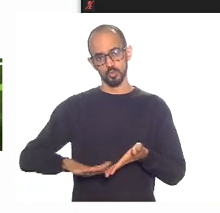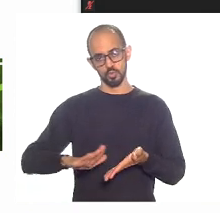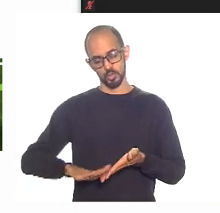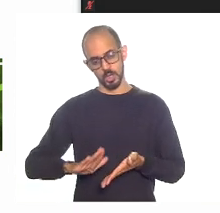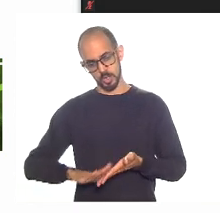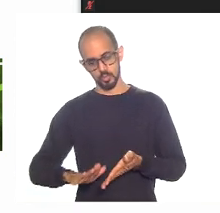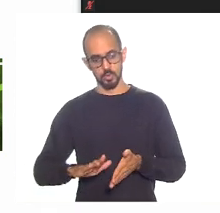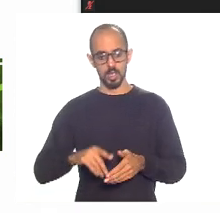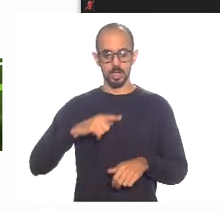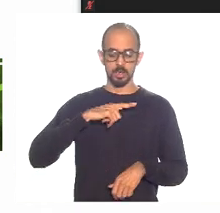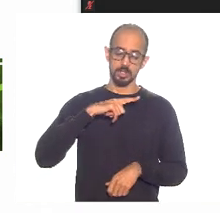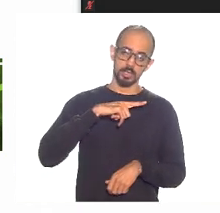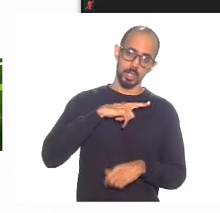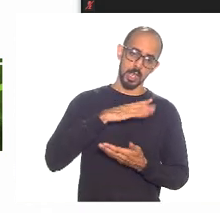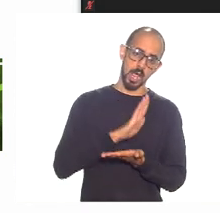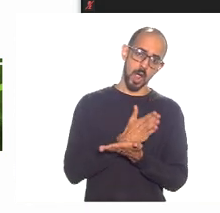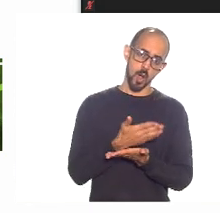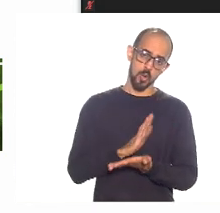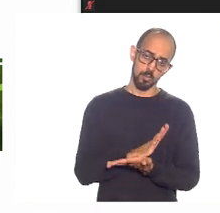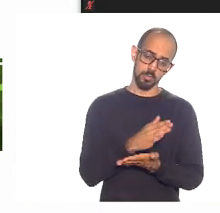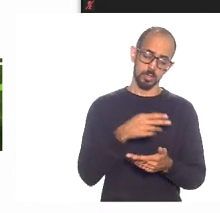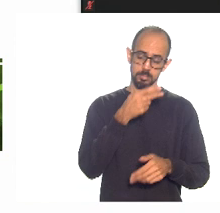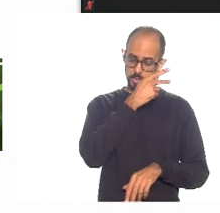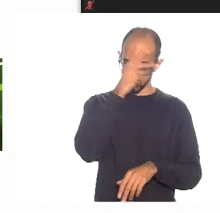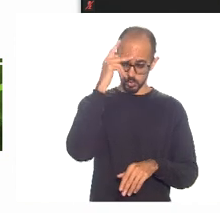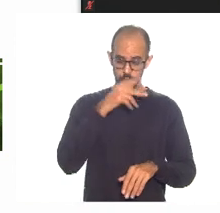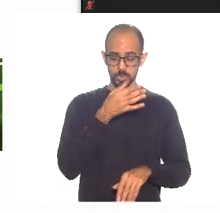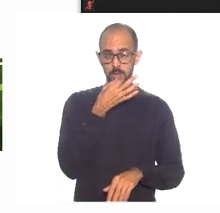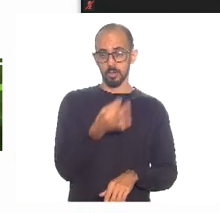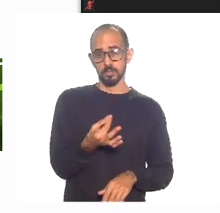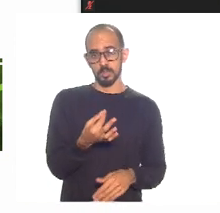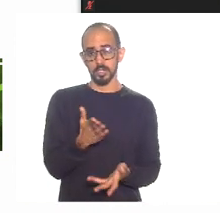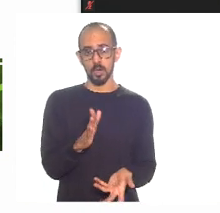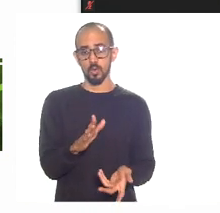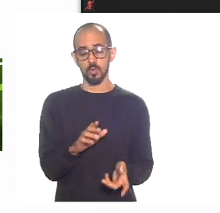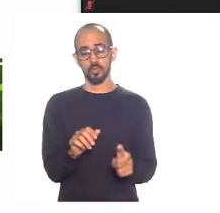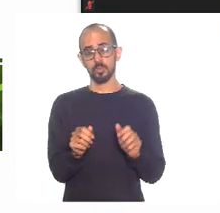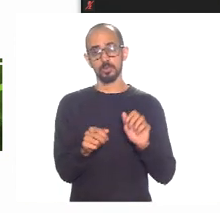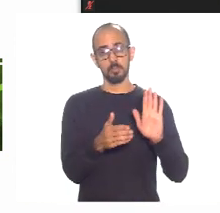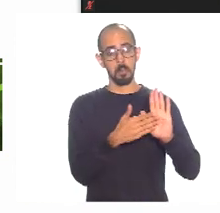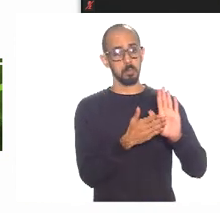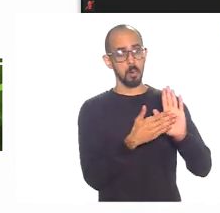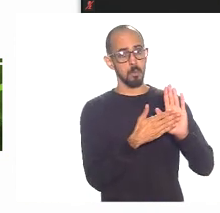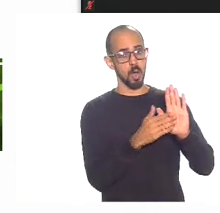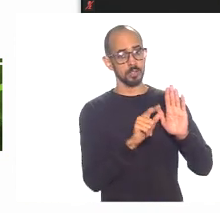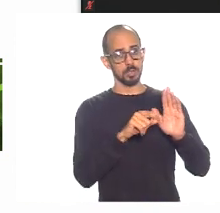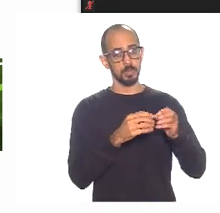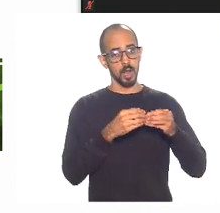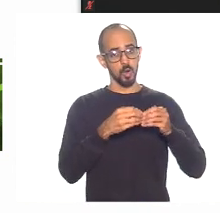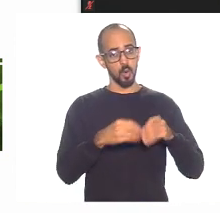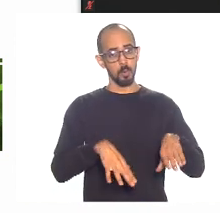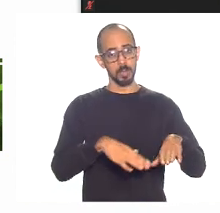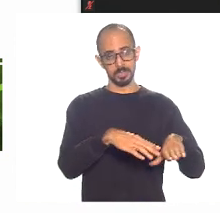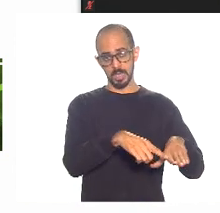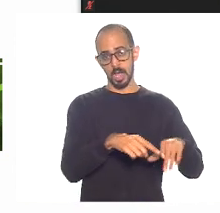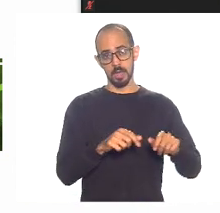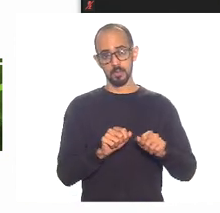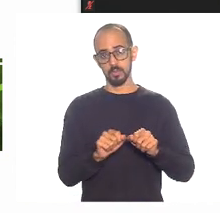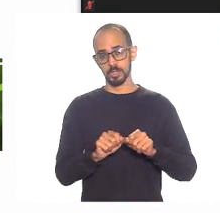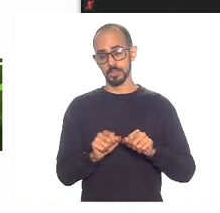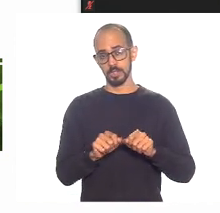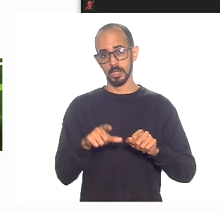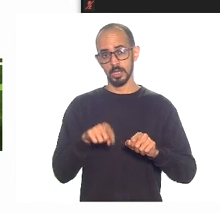existe até alguém, algumas pessoas estão propondo que isso seja uma forma de compensação, quer dizer, ao